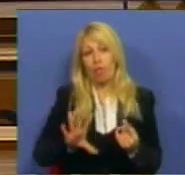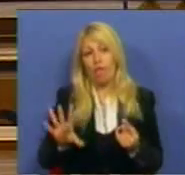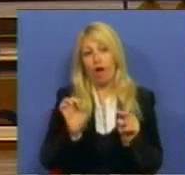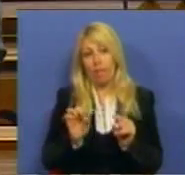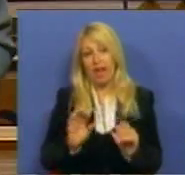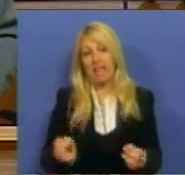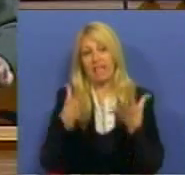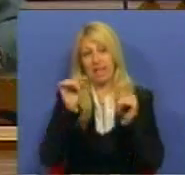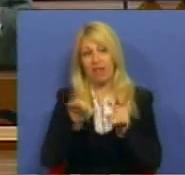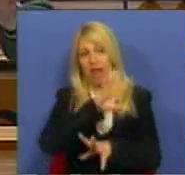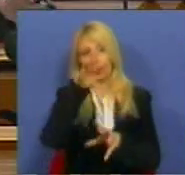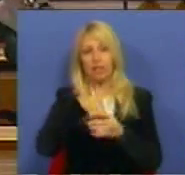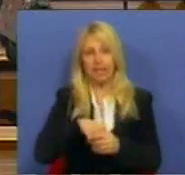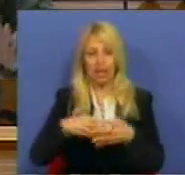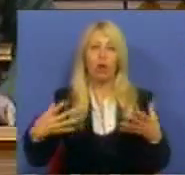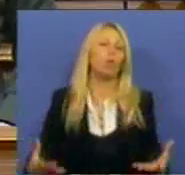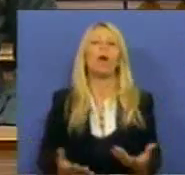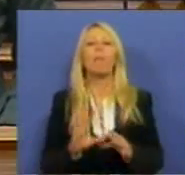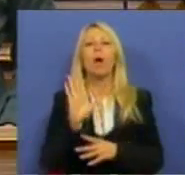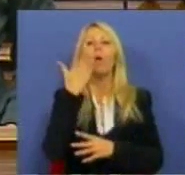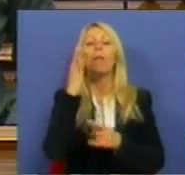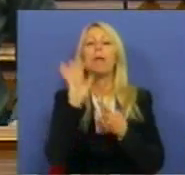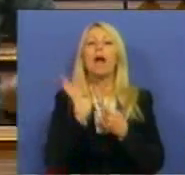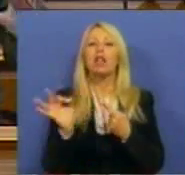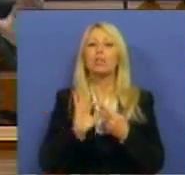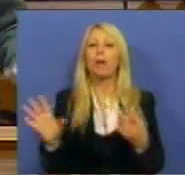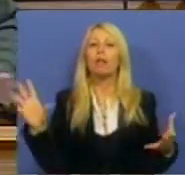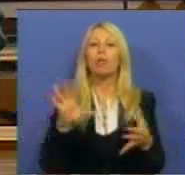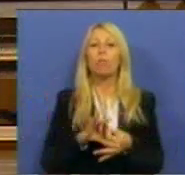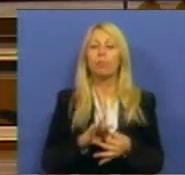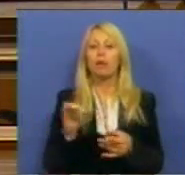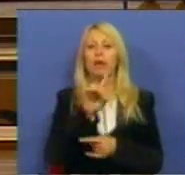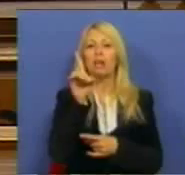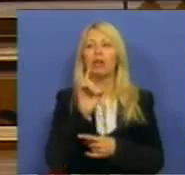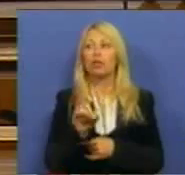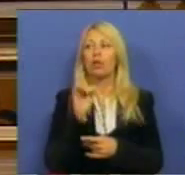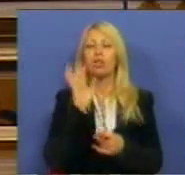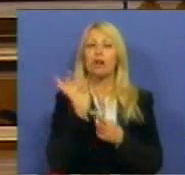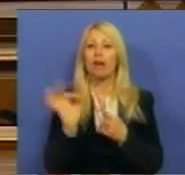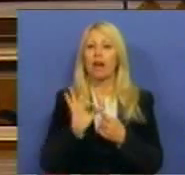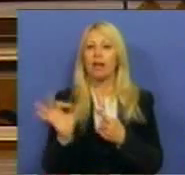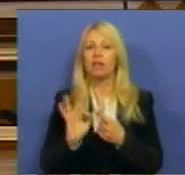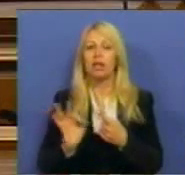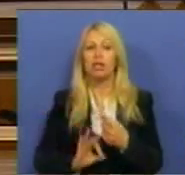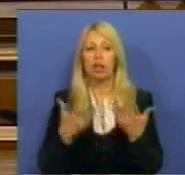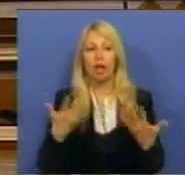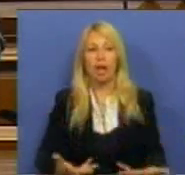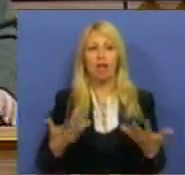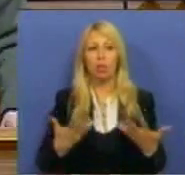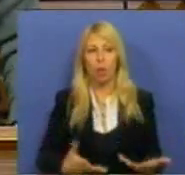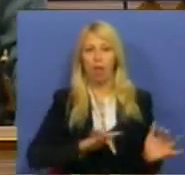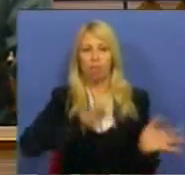abarcam. E o primeiro aspecto prende-se com as questões das características da atual